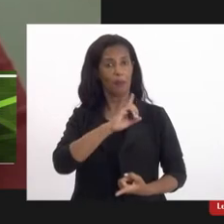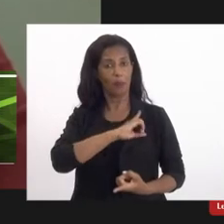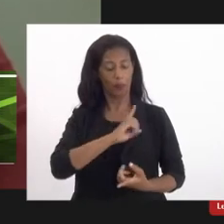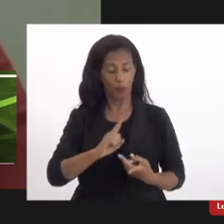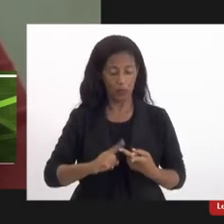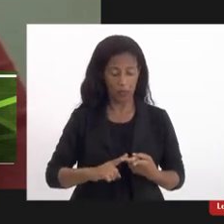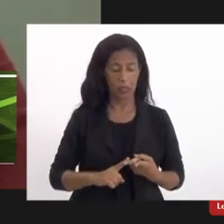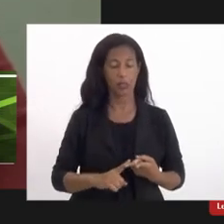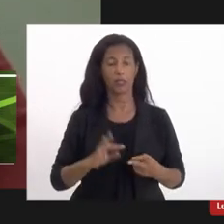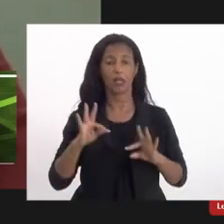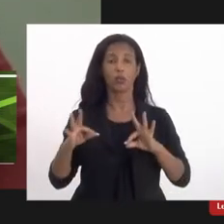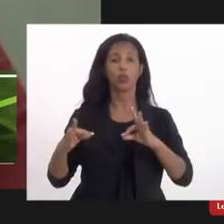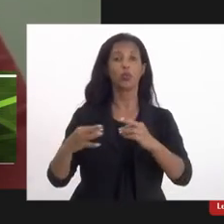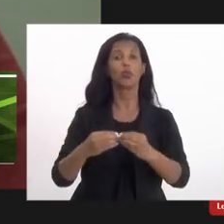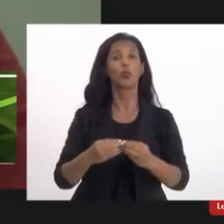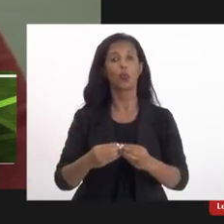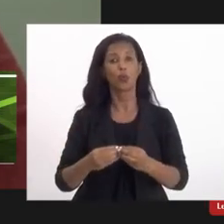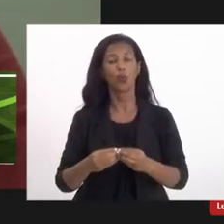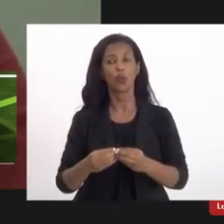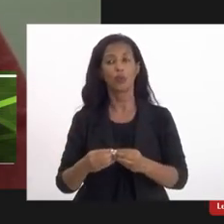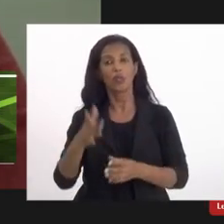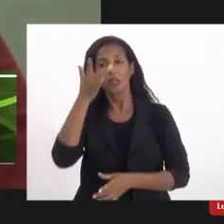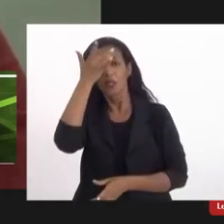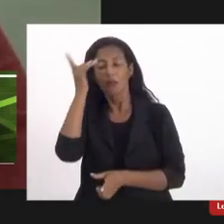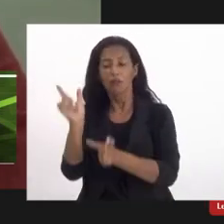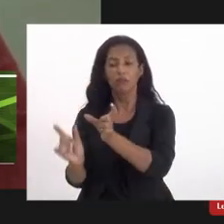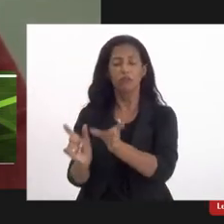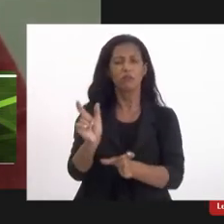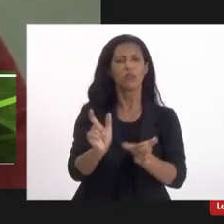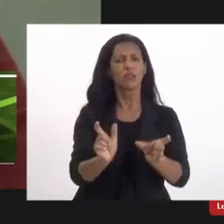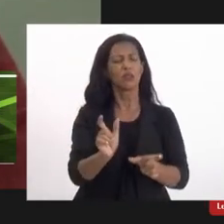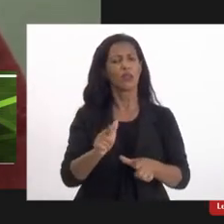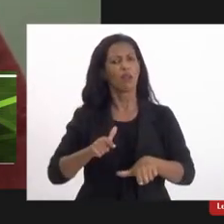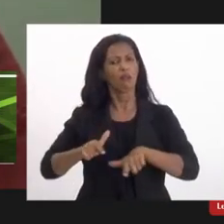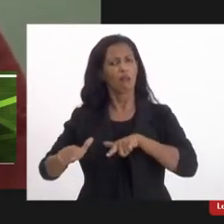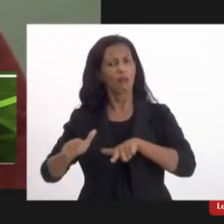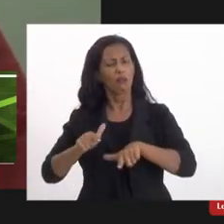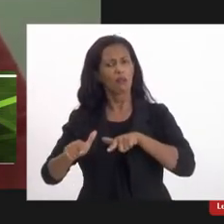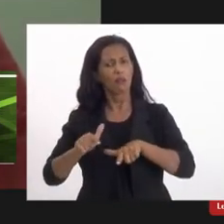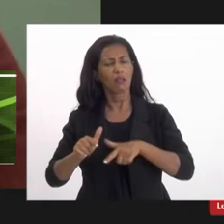conscientizarmos todas as pessoas que trabalham no